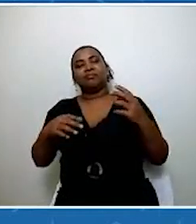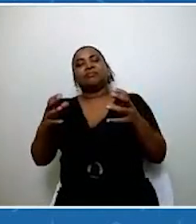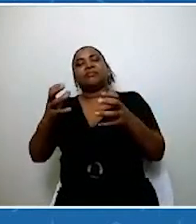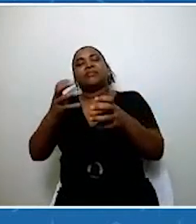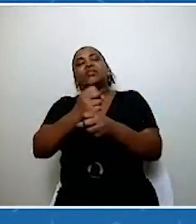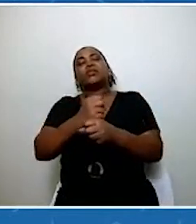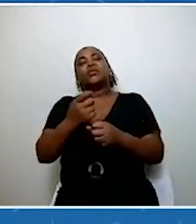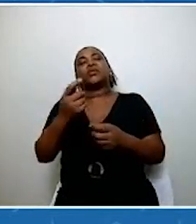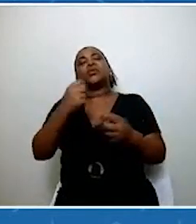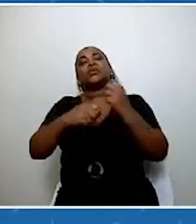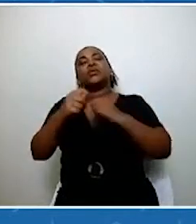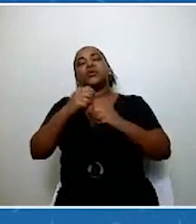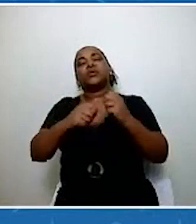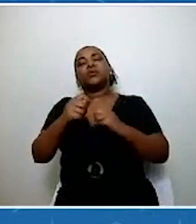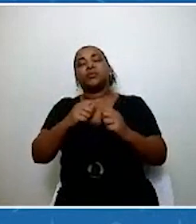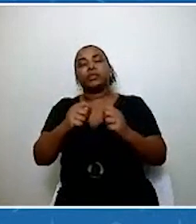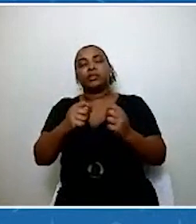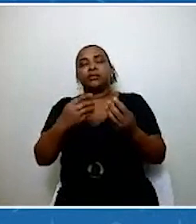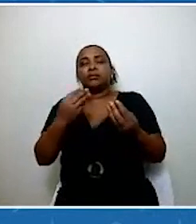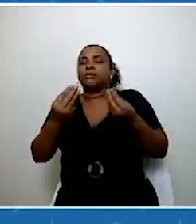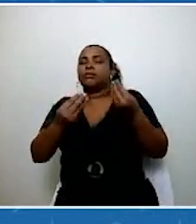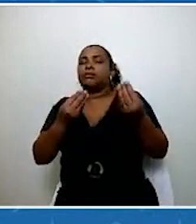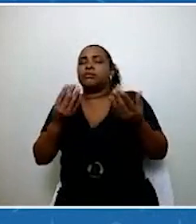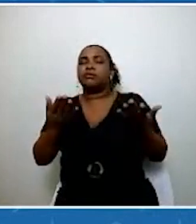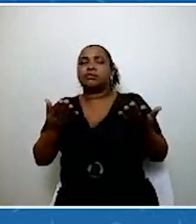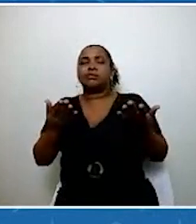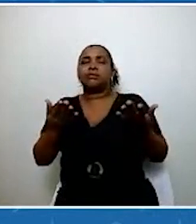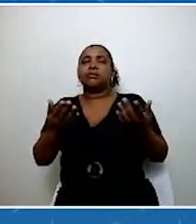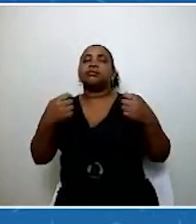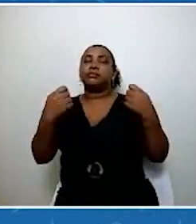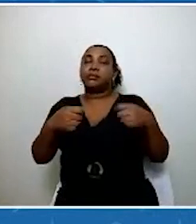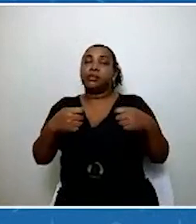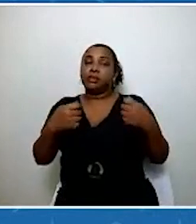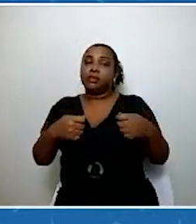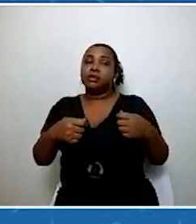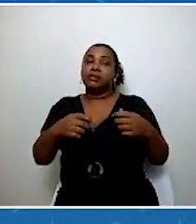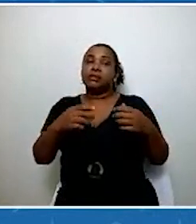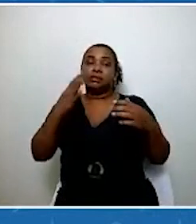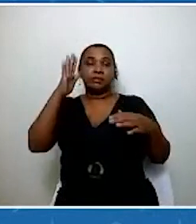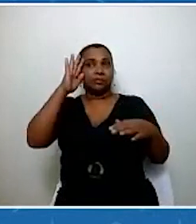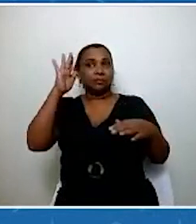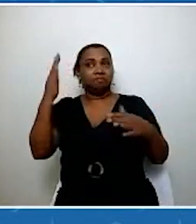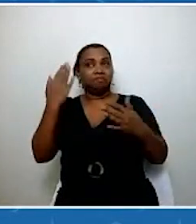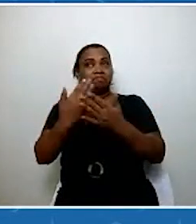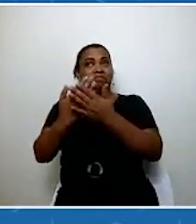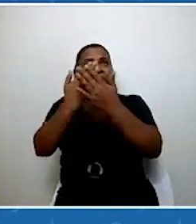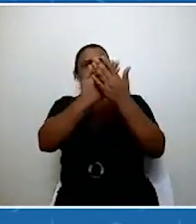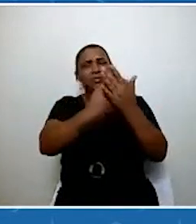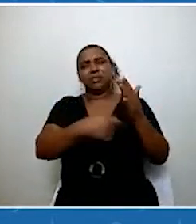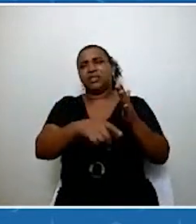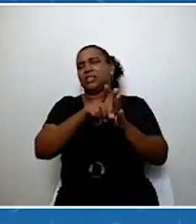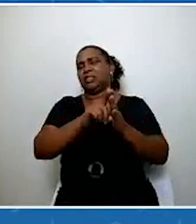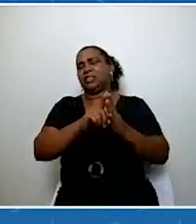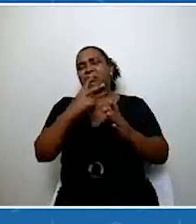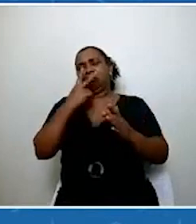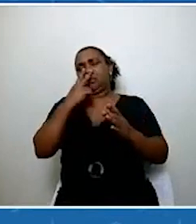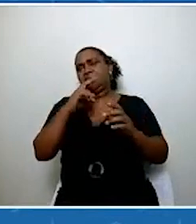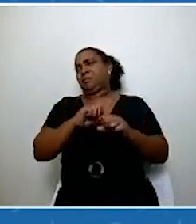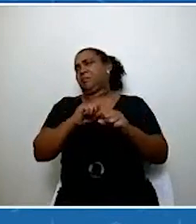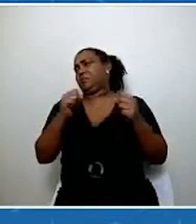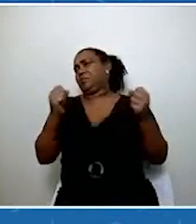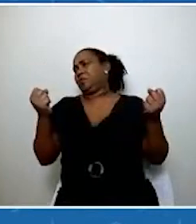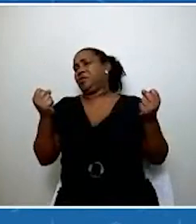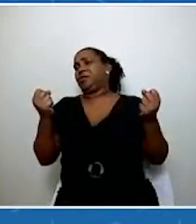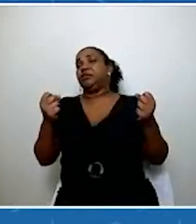é algo que passa a ser considerado. E era algo que não estava na nossa agenda, não era possível. A gente sempre estava pensando na